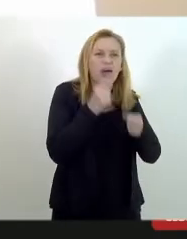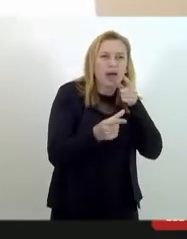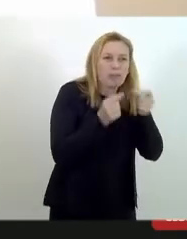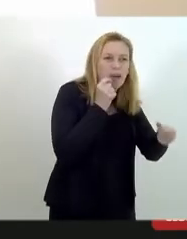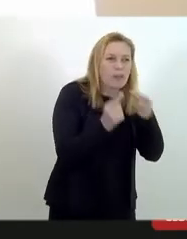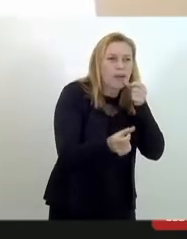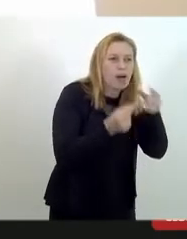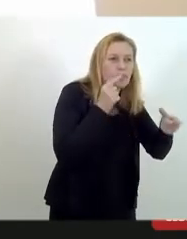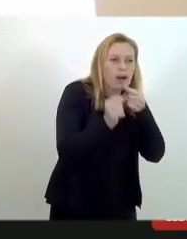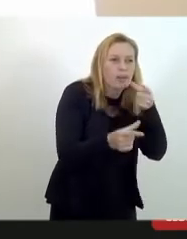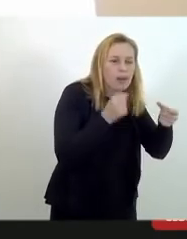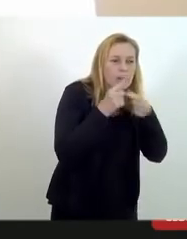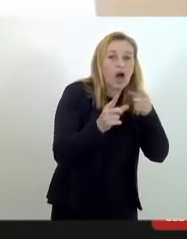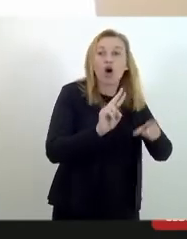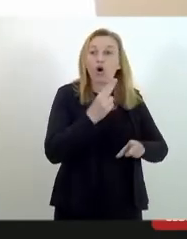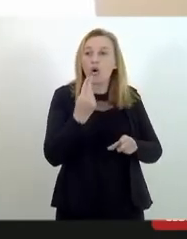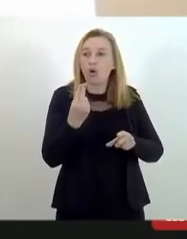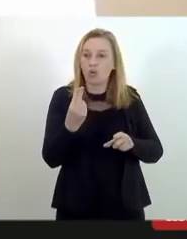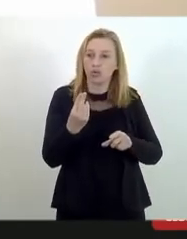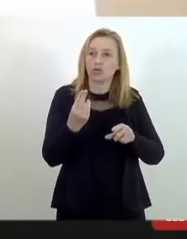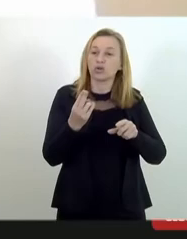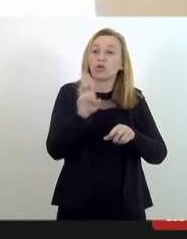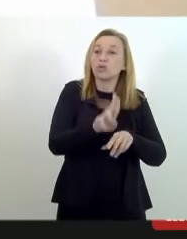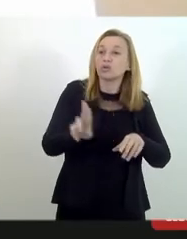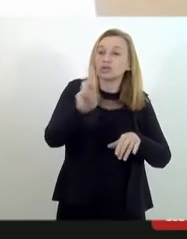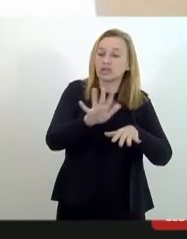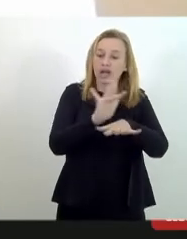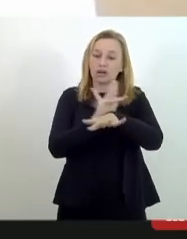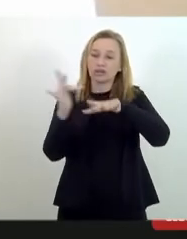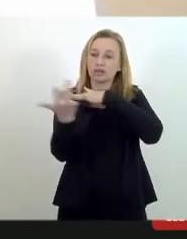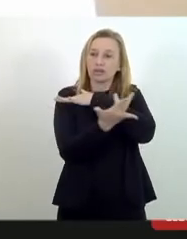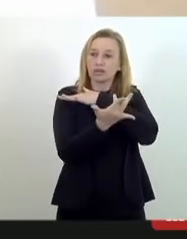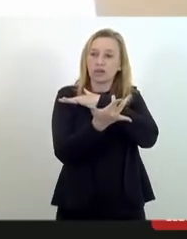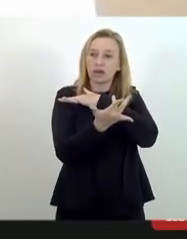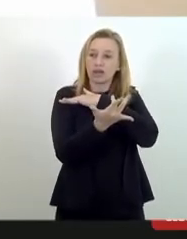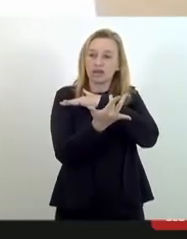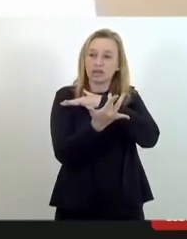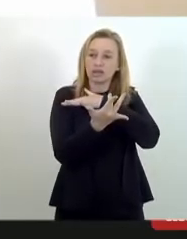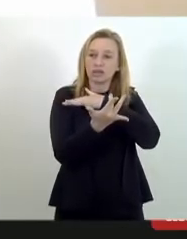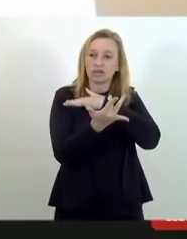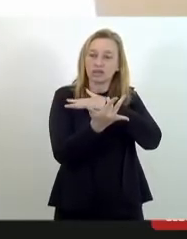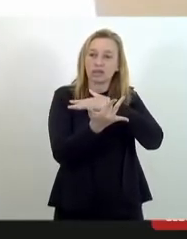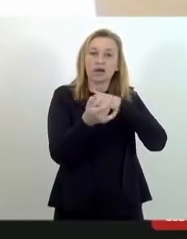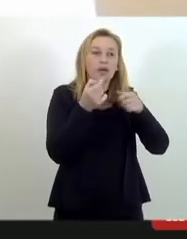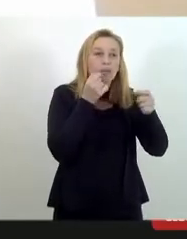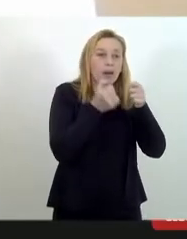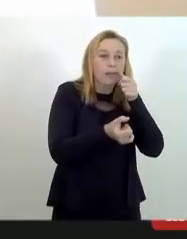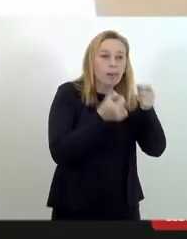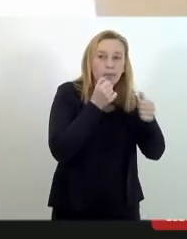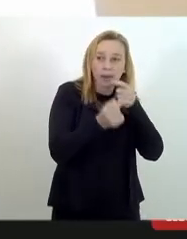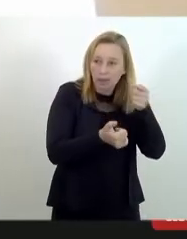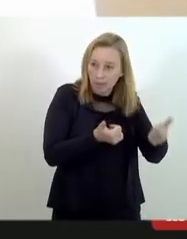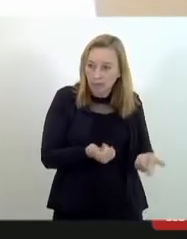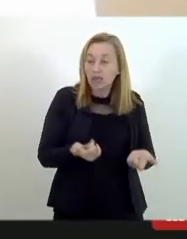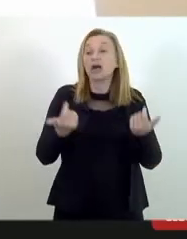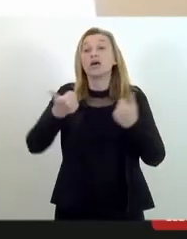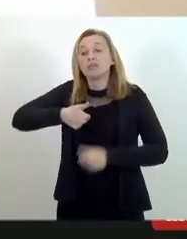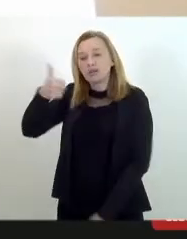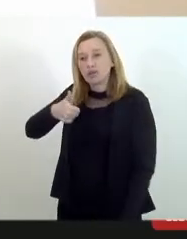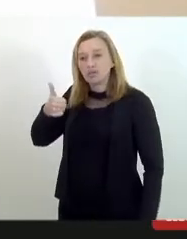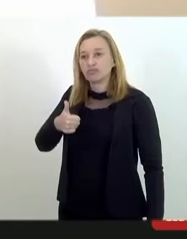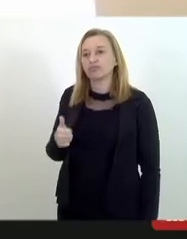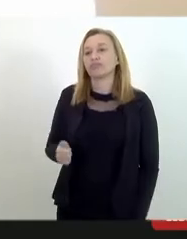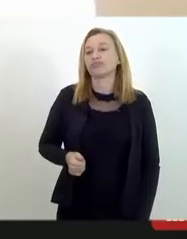virtuais, são formas de violência que pululam e se multiplicam e nesse momento nós pensamos em primeiro lugar